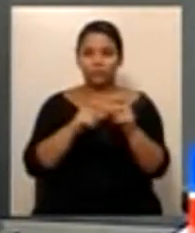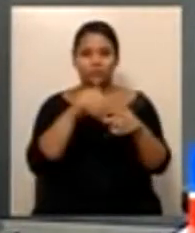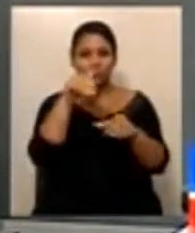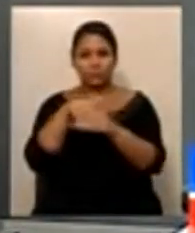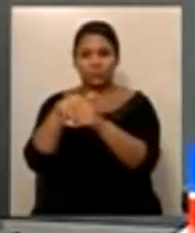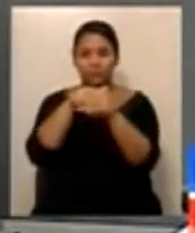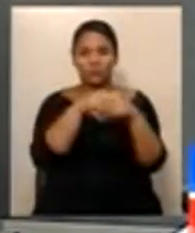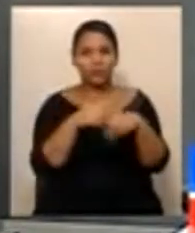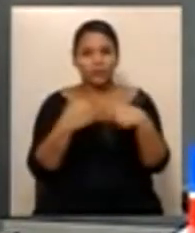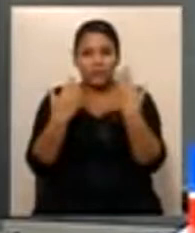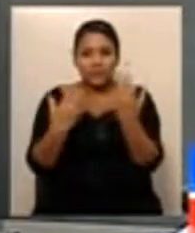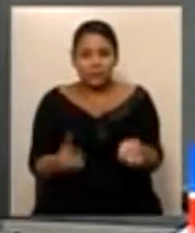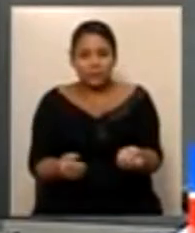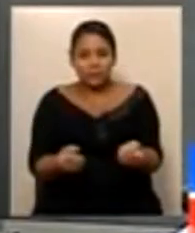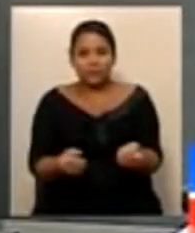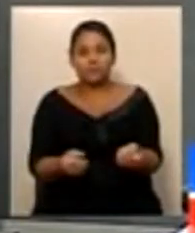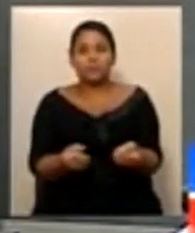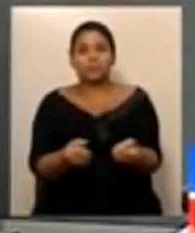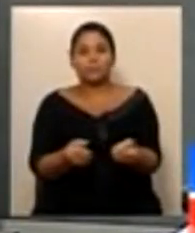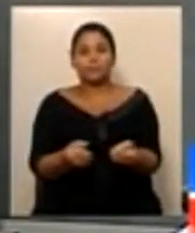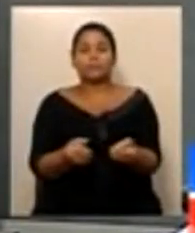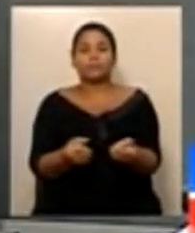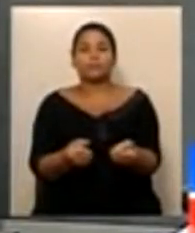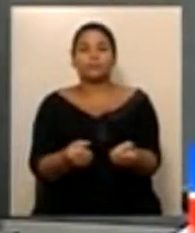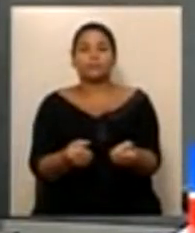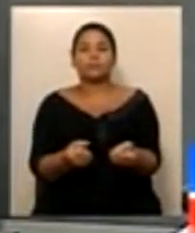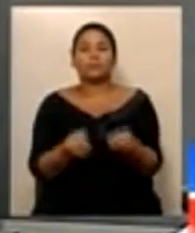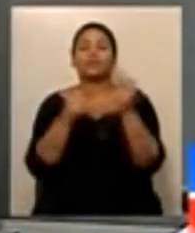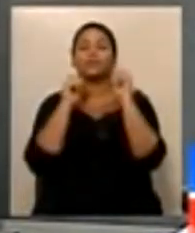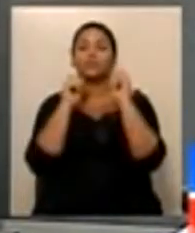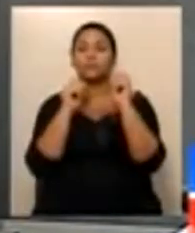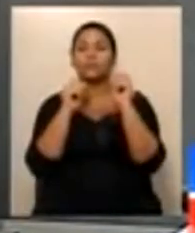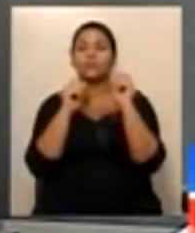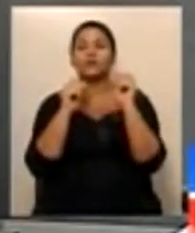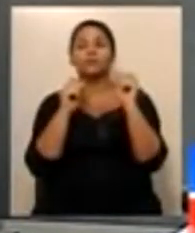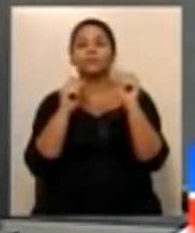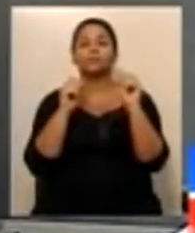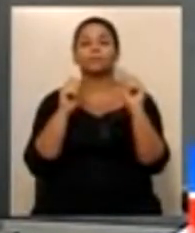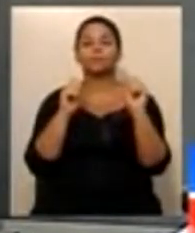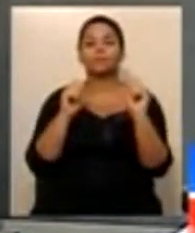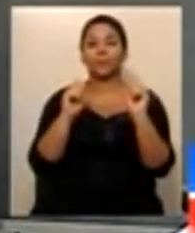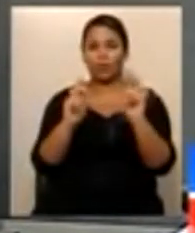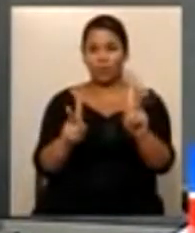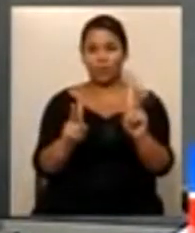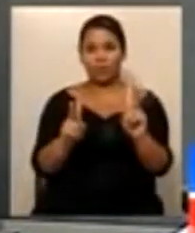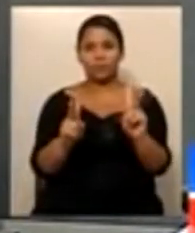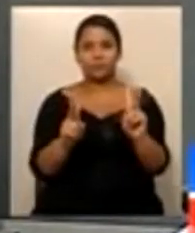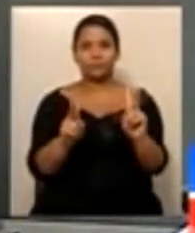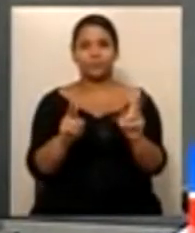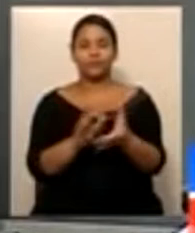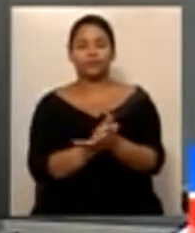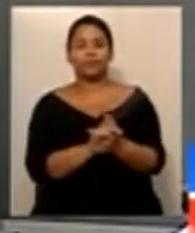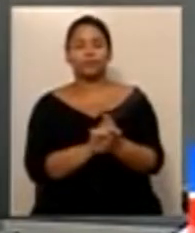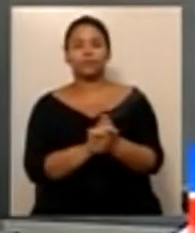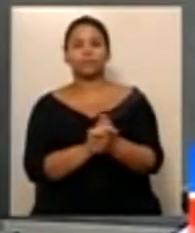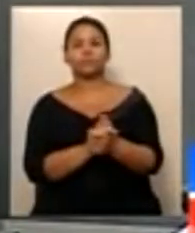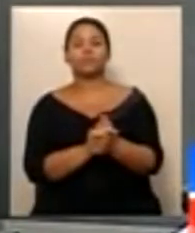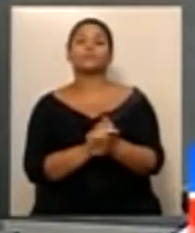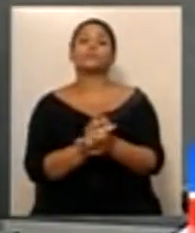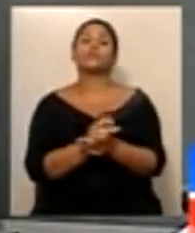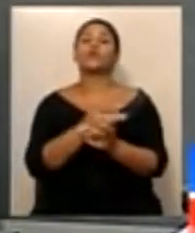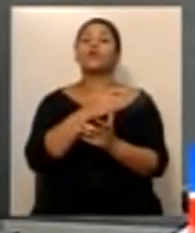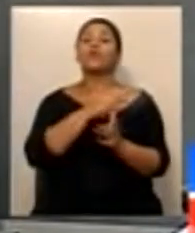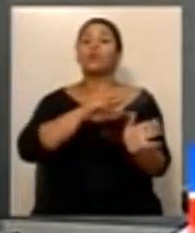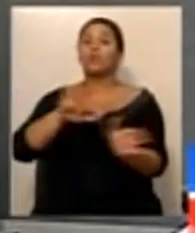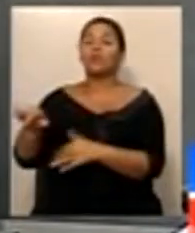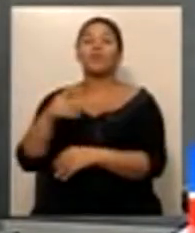Encerra a discussão, coloque em votação os deputados que aprovam ou permaneçam como estão. Aprovado. Processo 840,